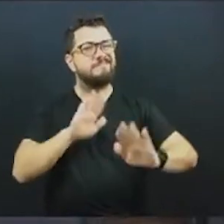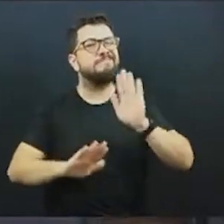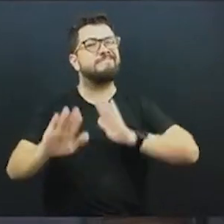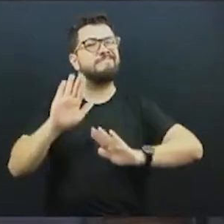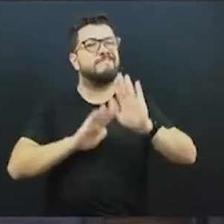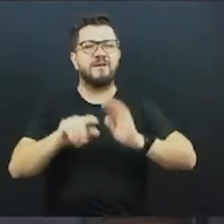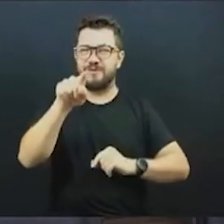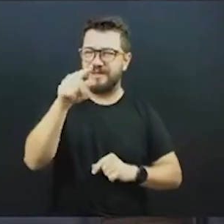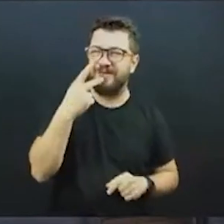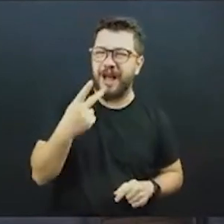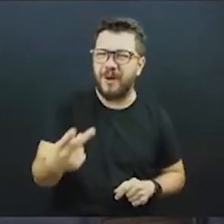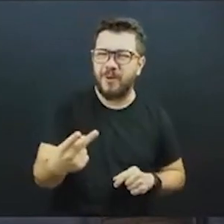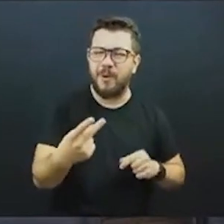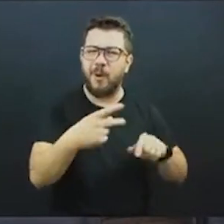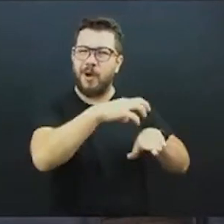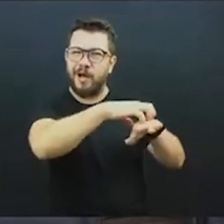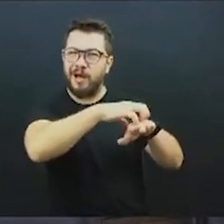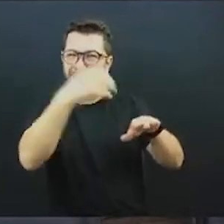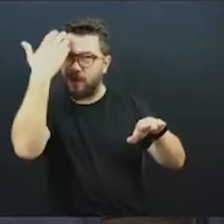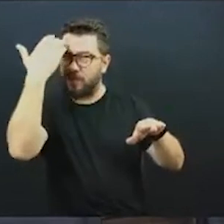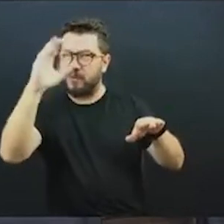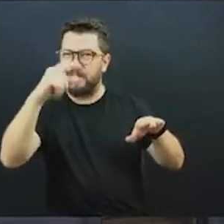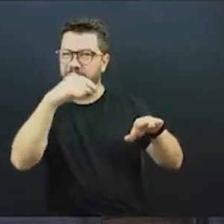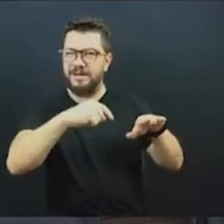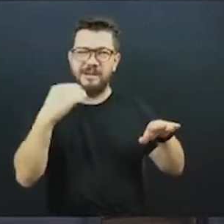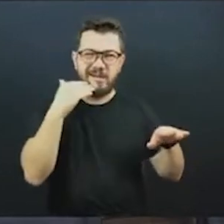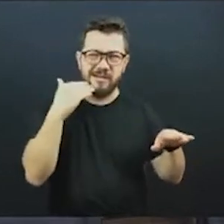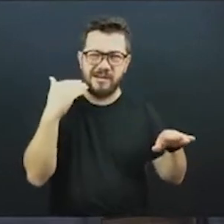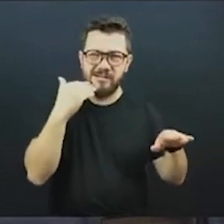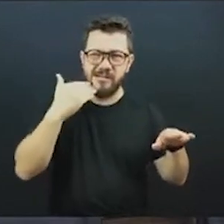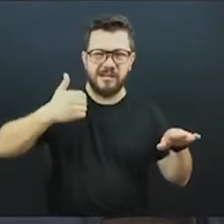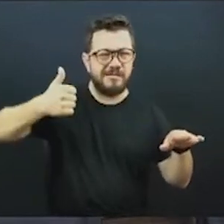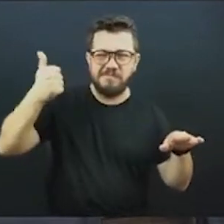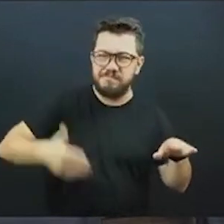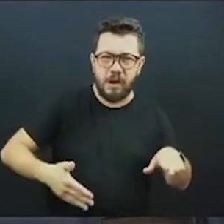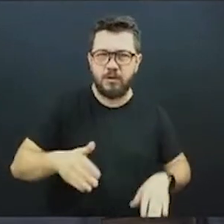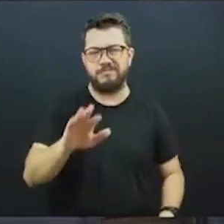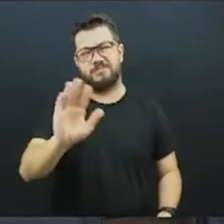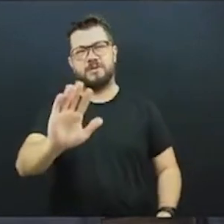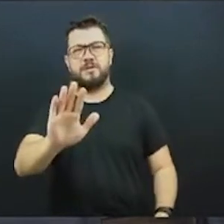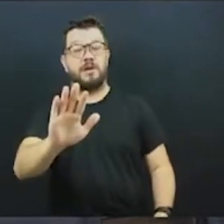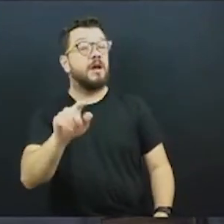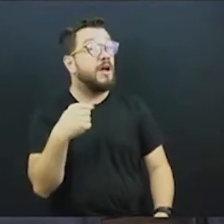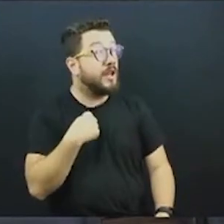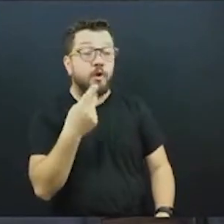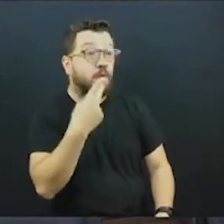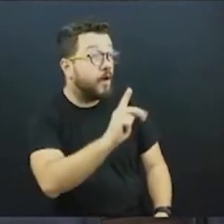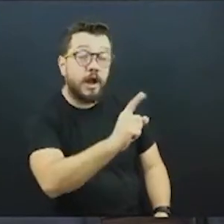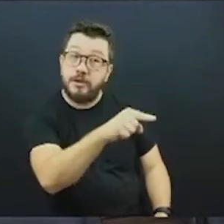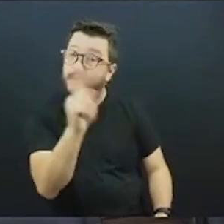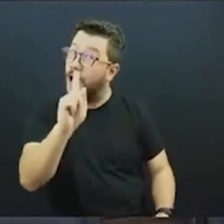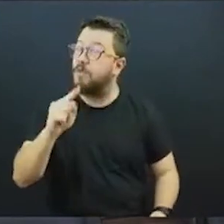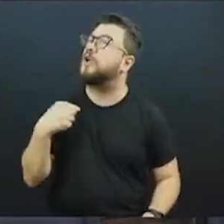transporte coletivo de Curitiba é o mais ineficiente, isso é uma vergonha, Eu não falei que era o mais ineficiente. O falou agora. Não, eu falei que era o